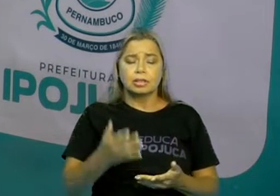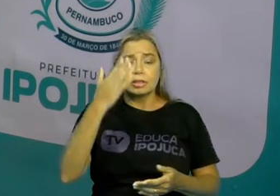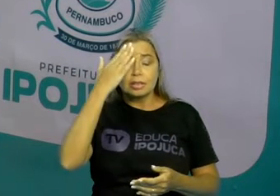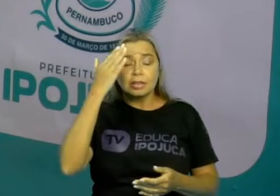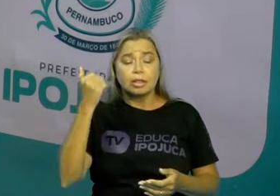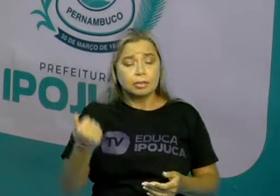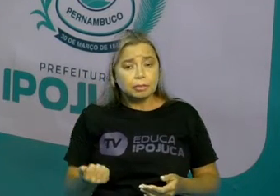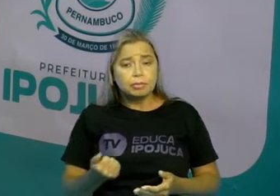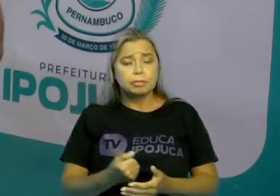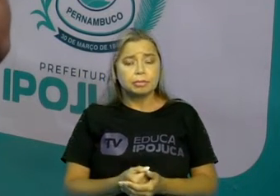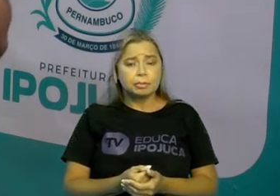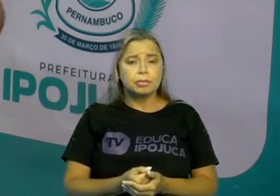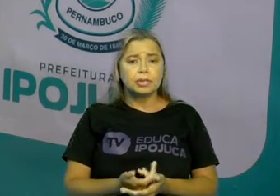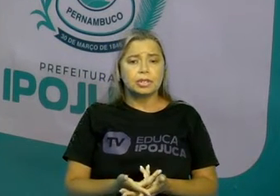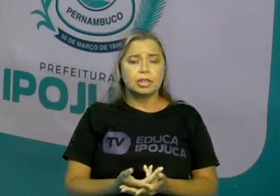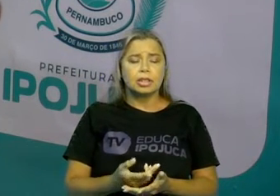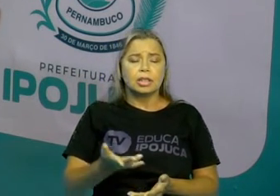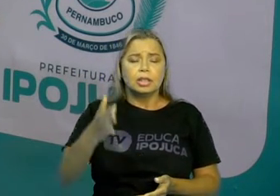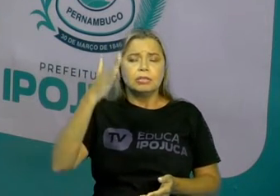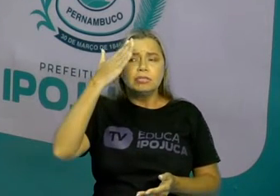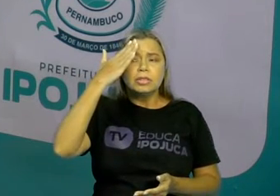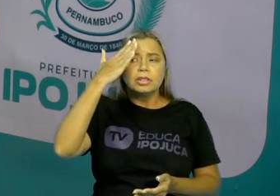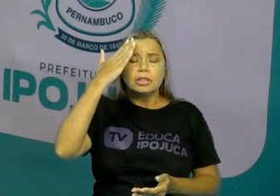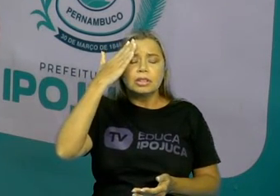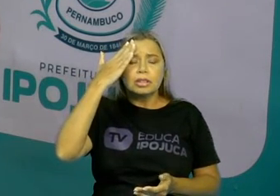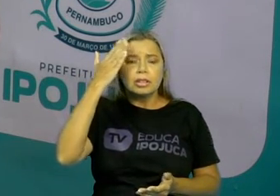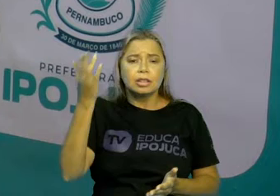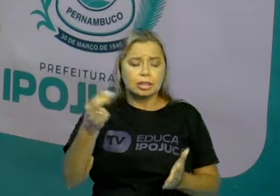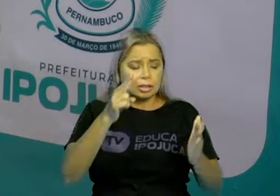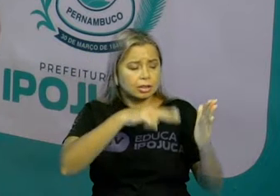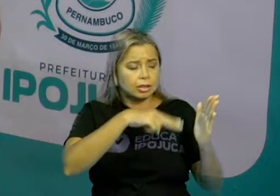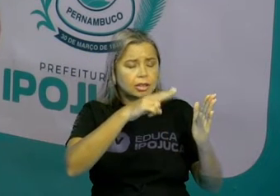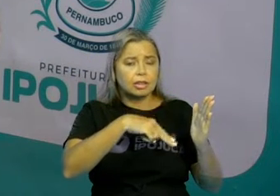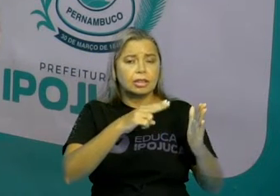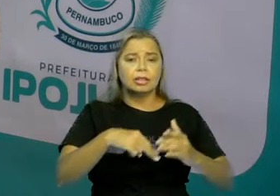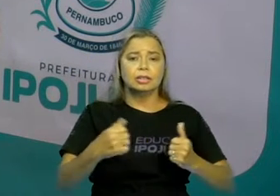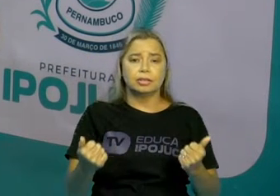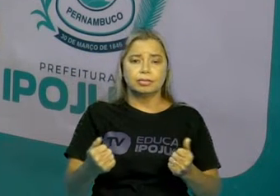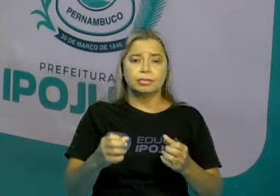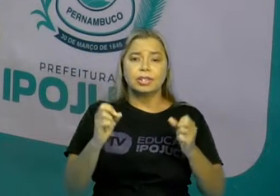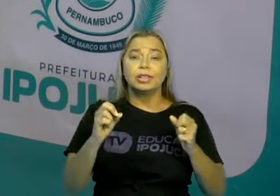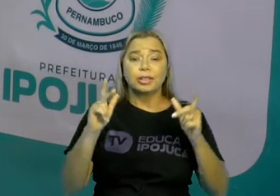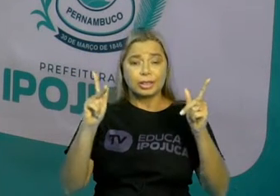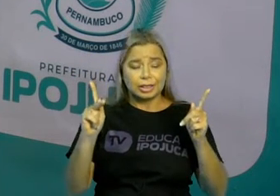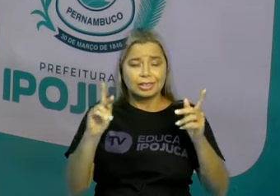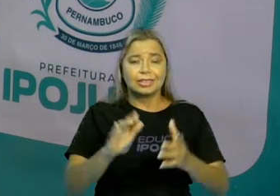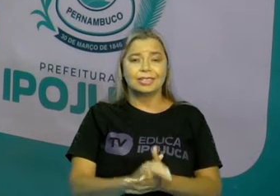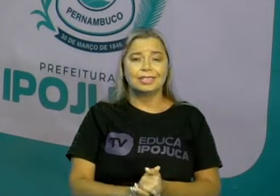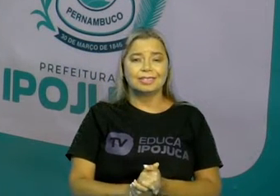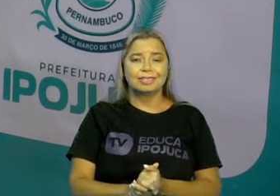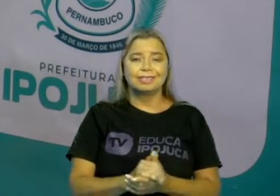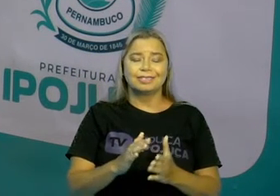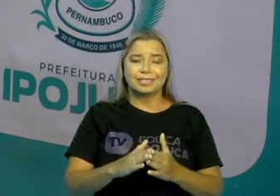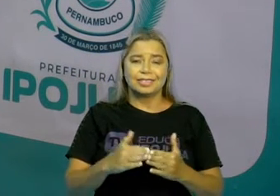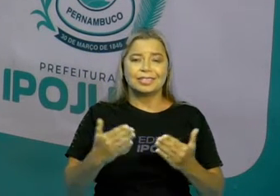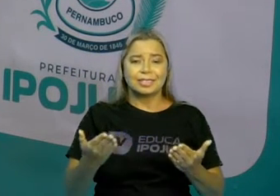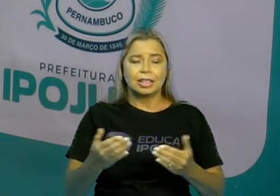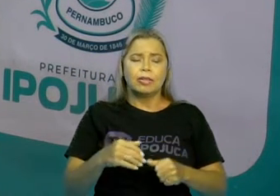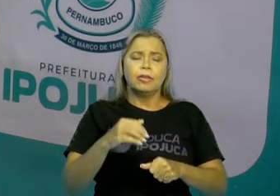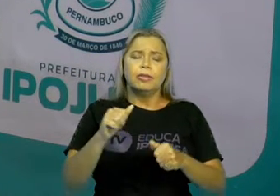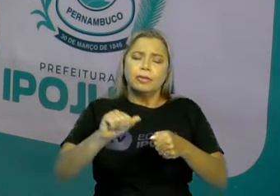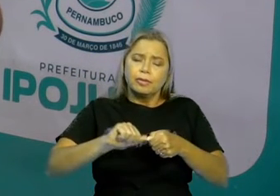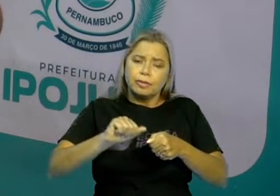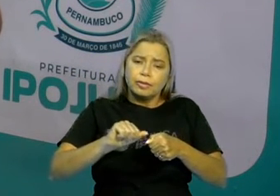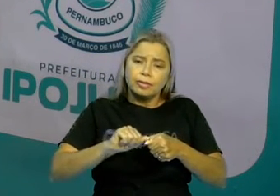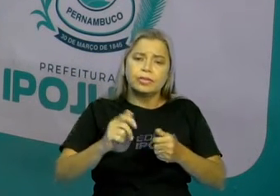preciso. E você tem que entender e aprender a identificá-lo. Certo, pessoal? É isso aí. Executa o